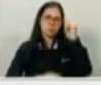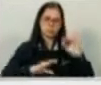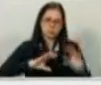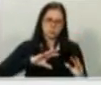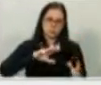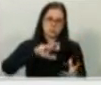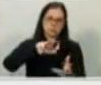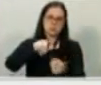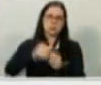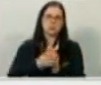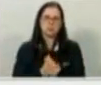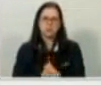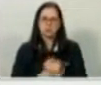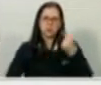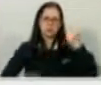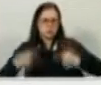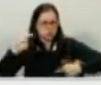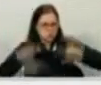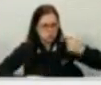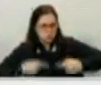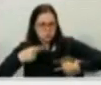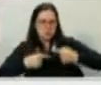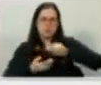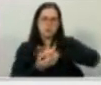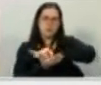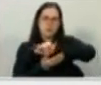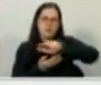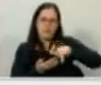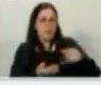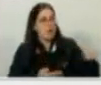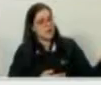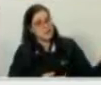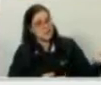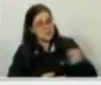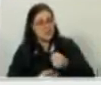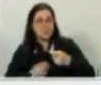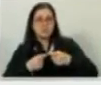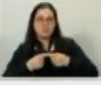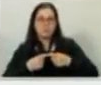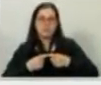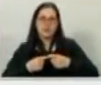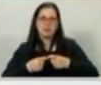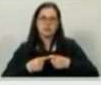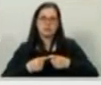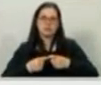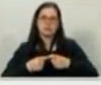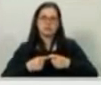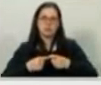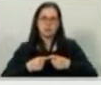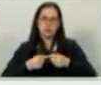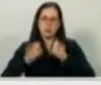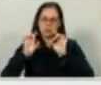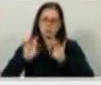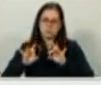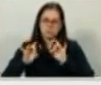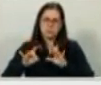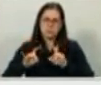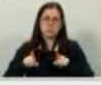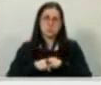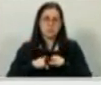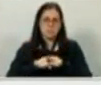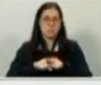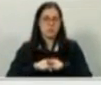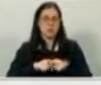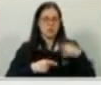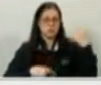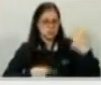política pública, eles trazem as pessoas, eles trazem os especialistas, eles trazem as autoridades para discutir, e muitas e muitas vezes